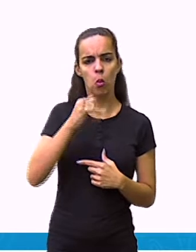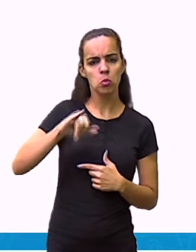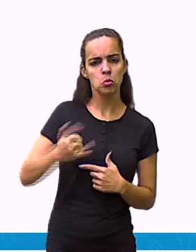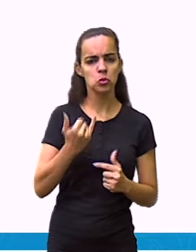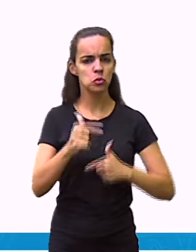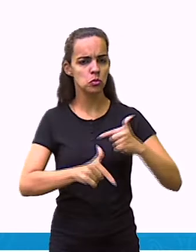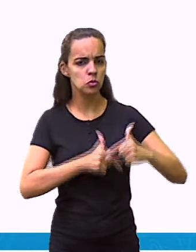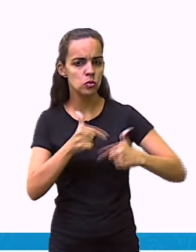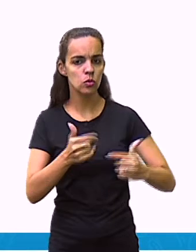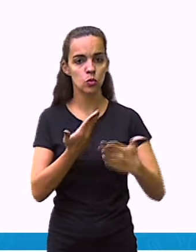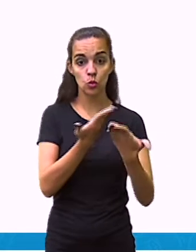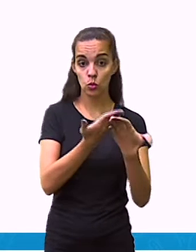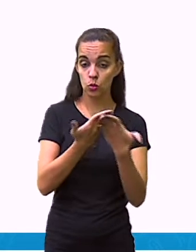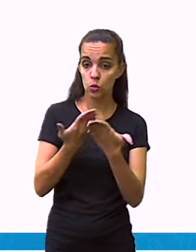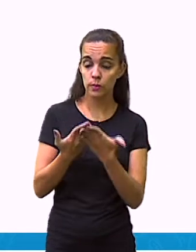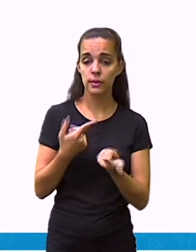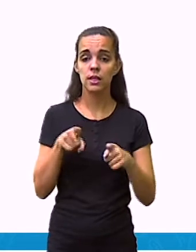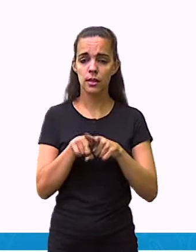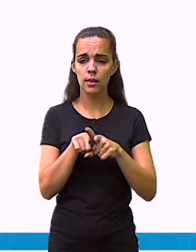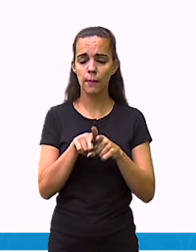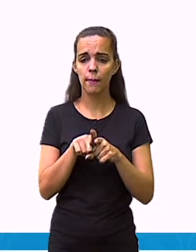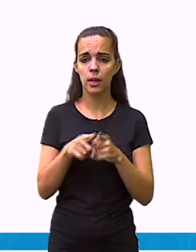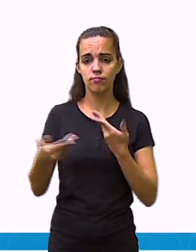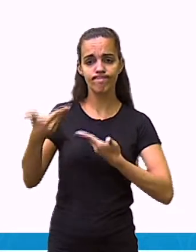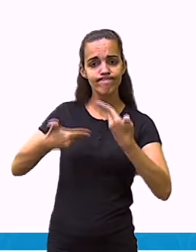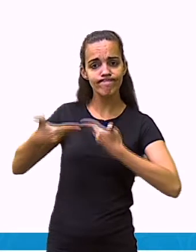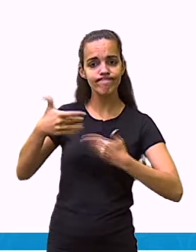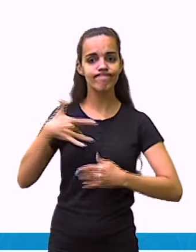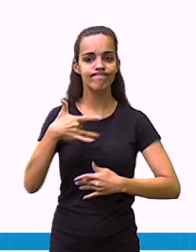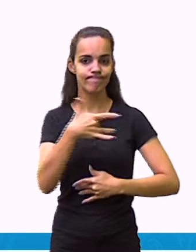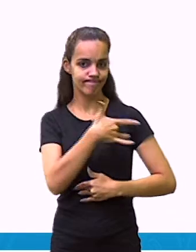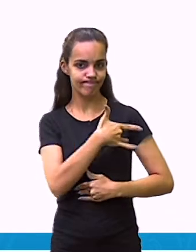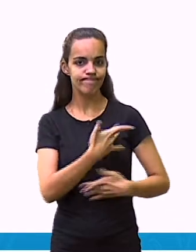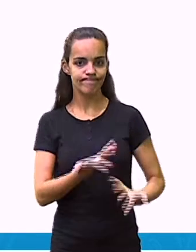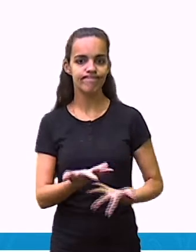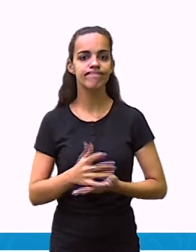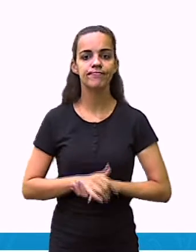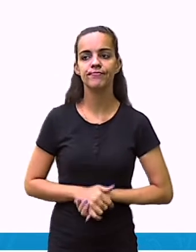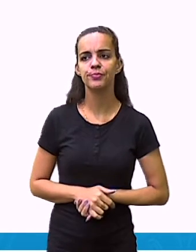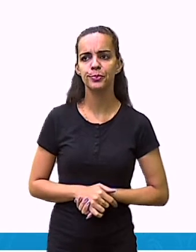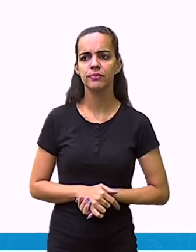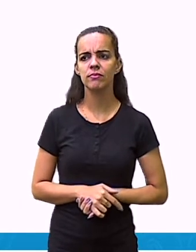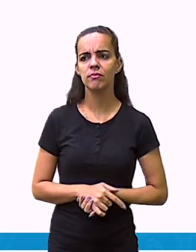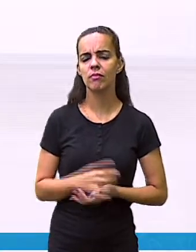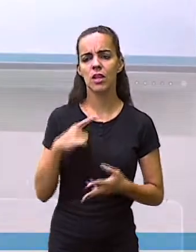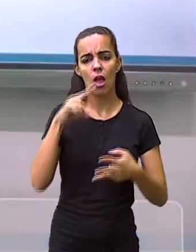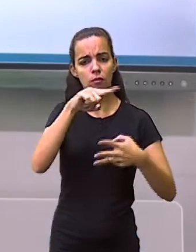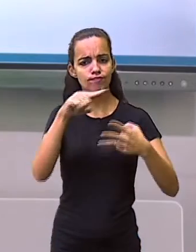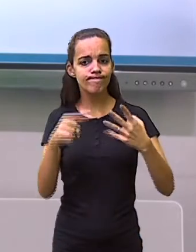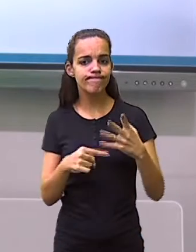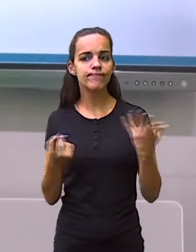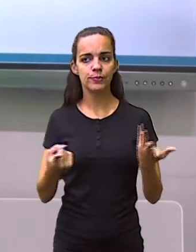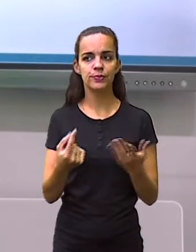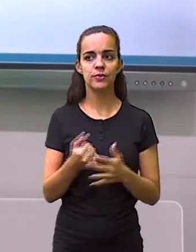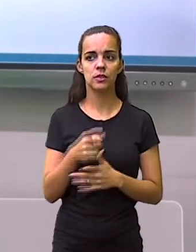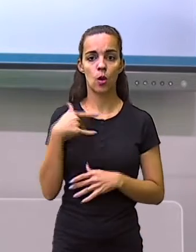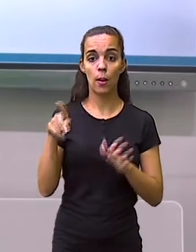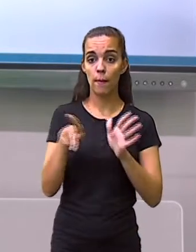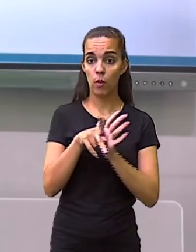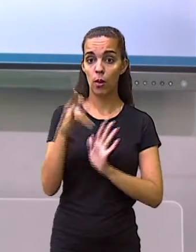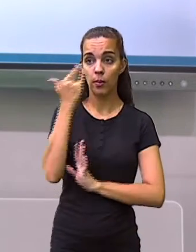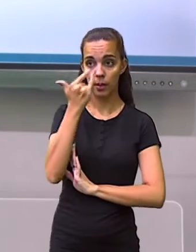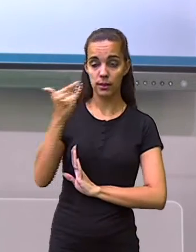emprego, de estudo e também tratamento de saúde. Estes são exemplos de